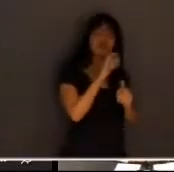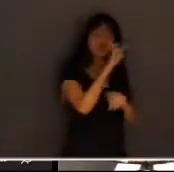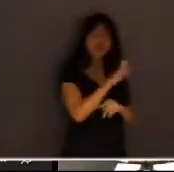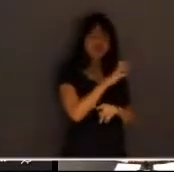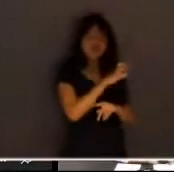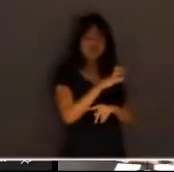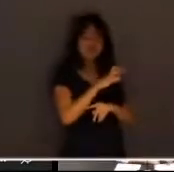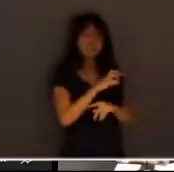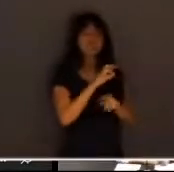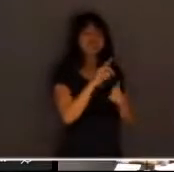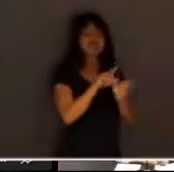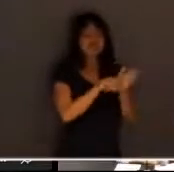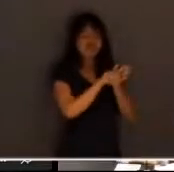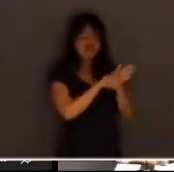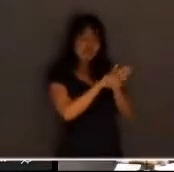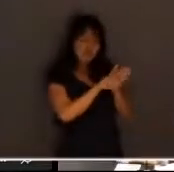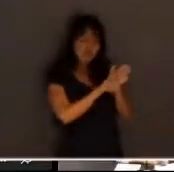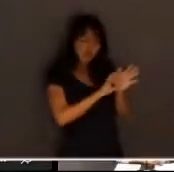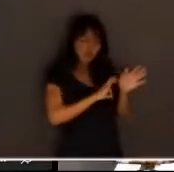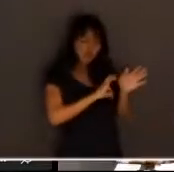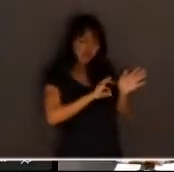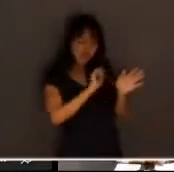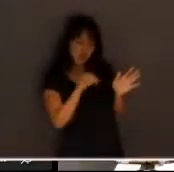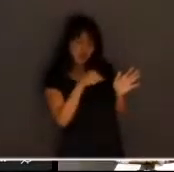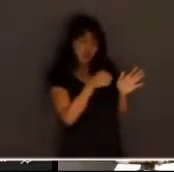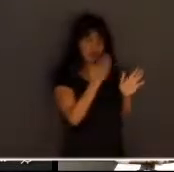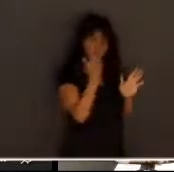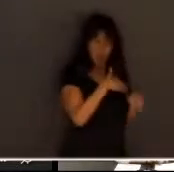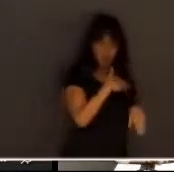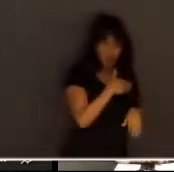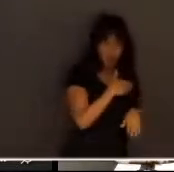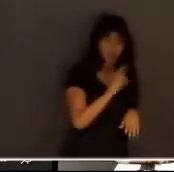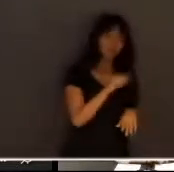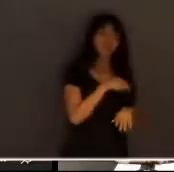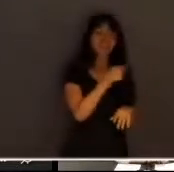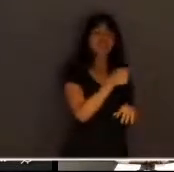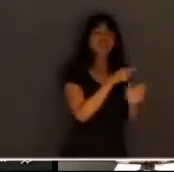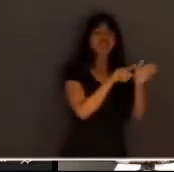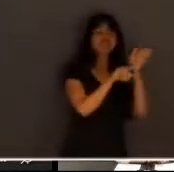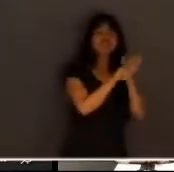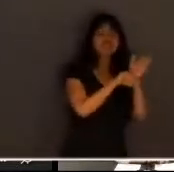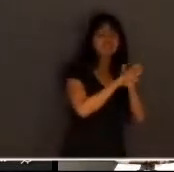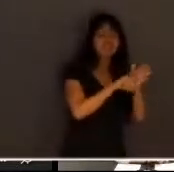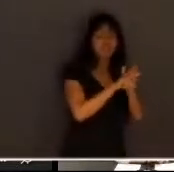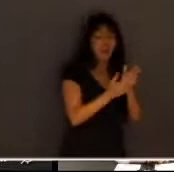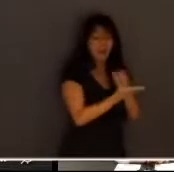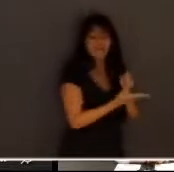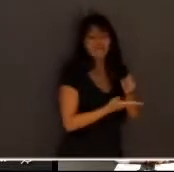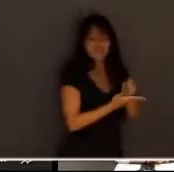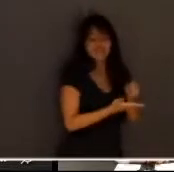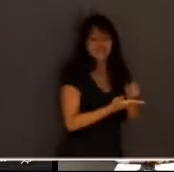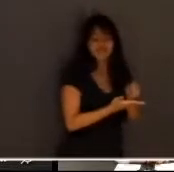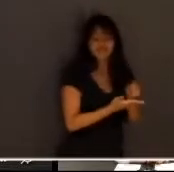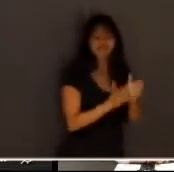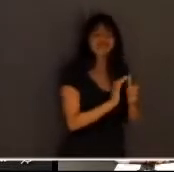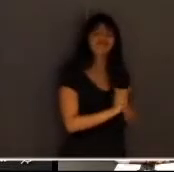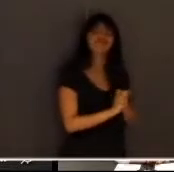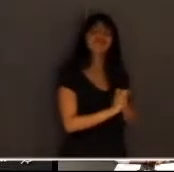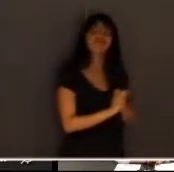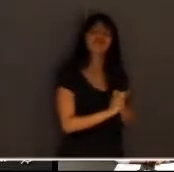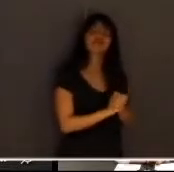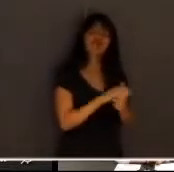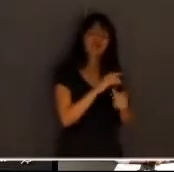provas gerará uma ação penal tíbia de provas a investigação criminal é o esqueleto da ação penal daí a